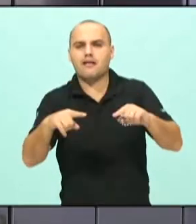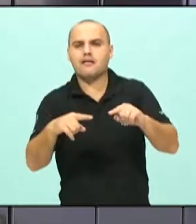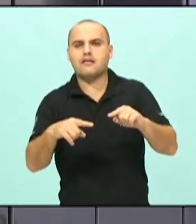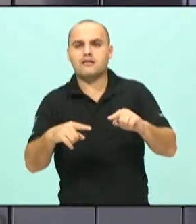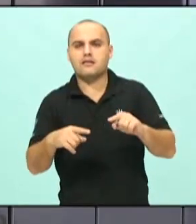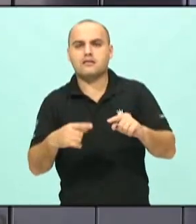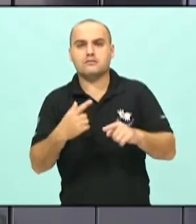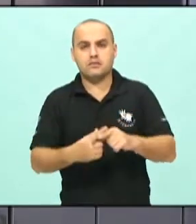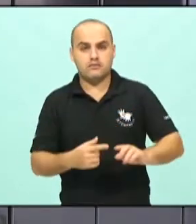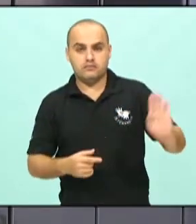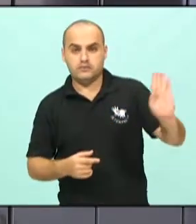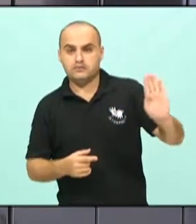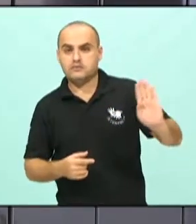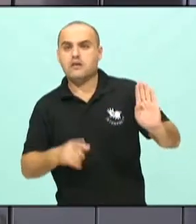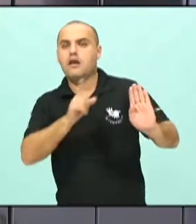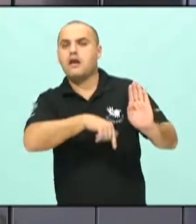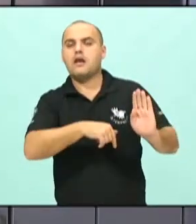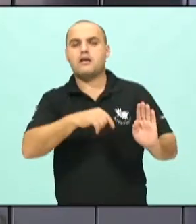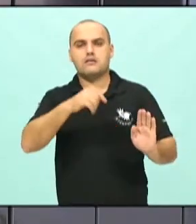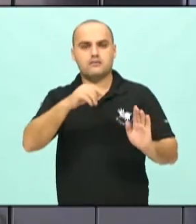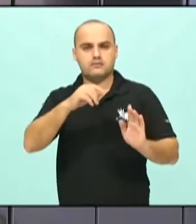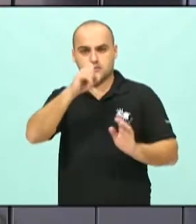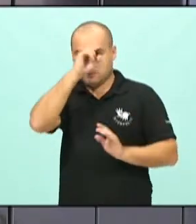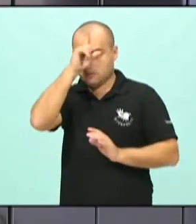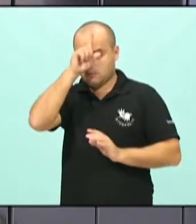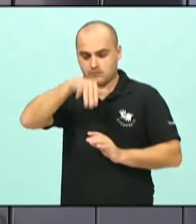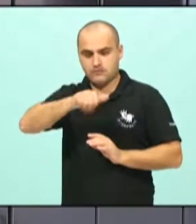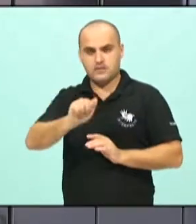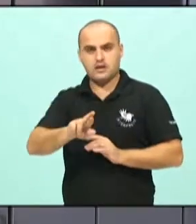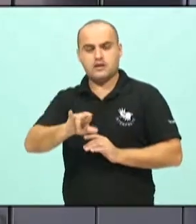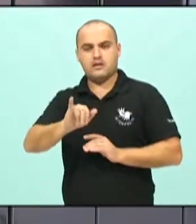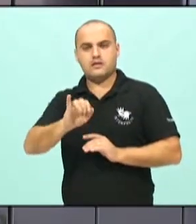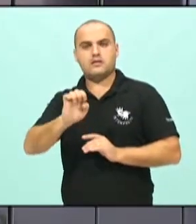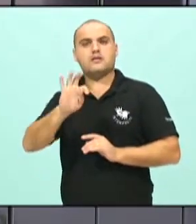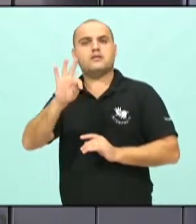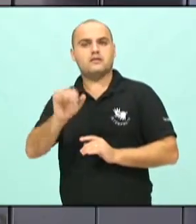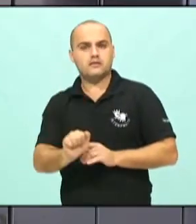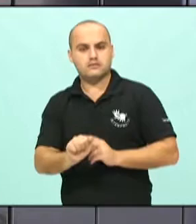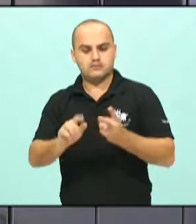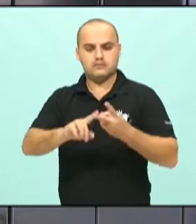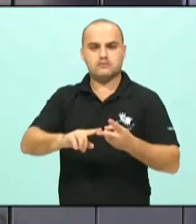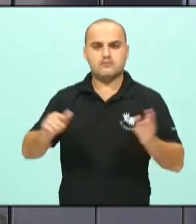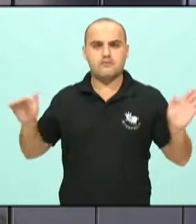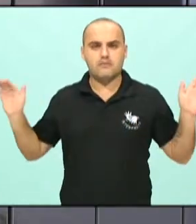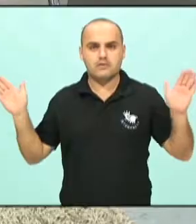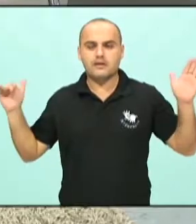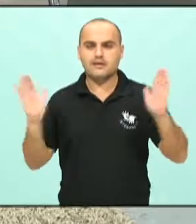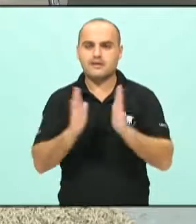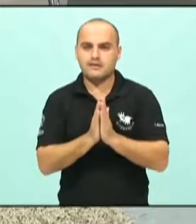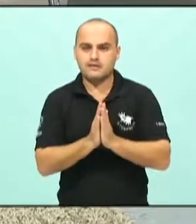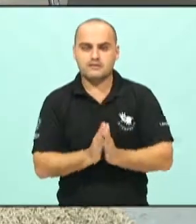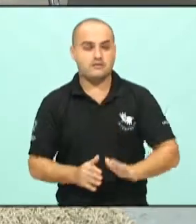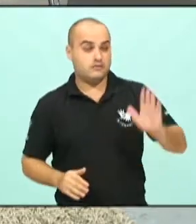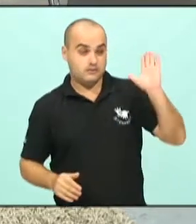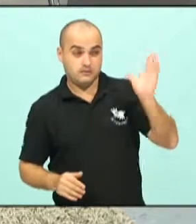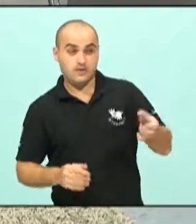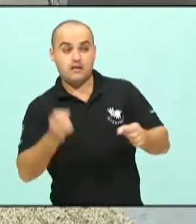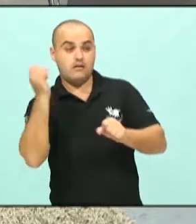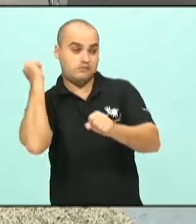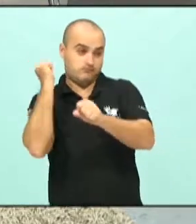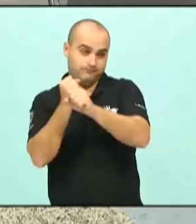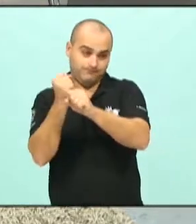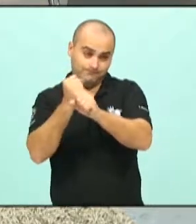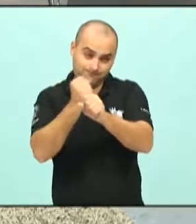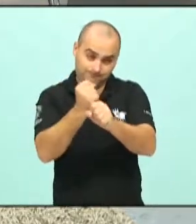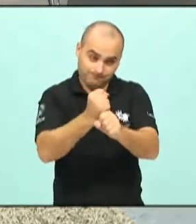beneficiários seria o Hospital Marieta, um dos beneficiários seria o Hospital Pequeno Anjo. Que há muitos anos, diga-se de passagem,